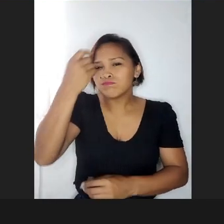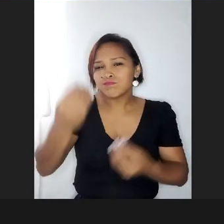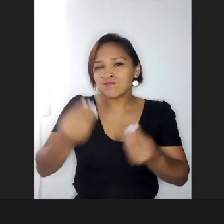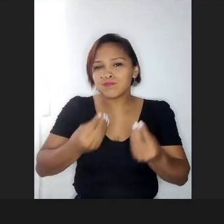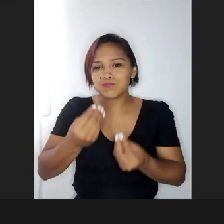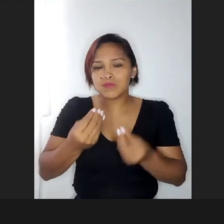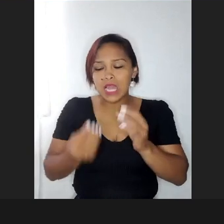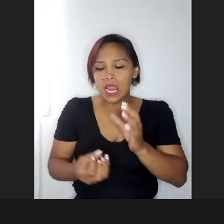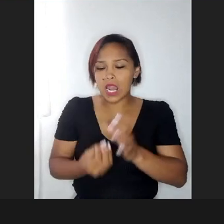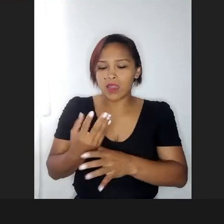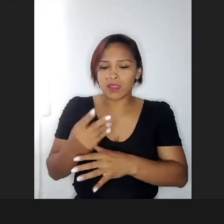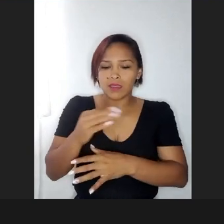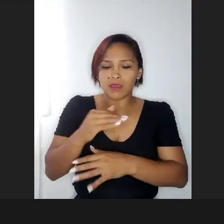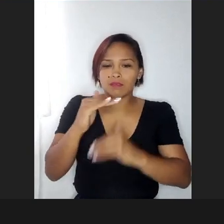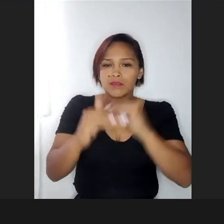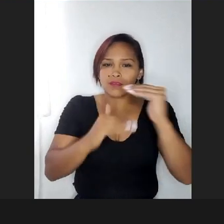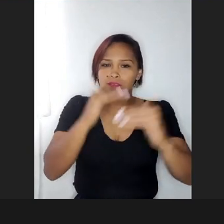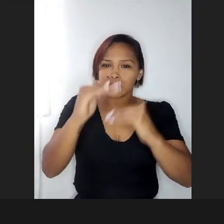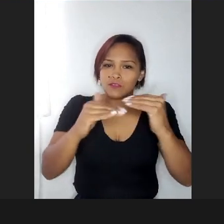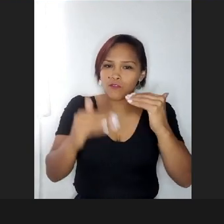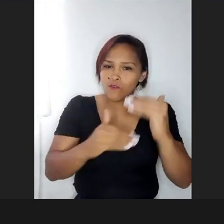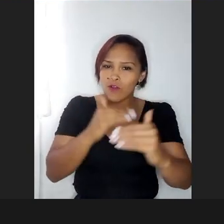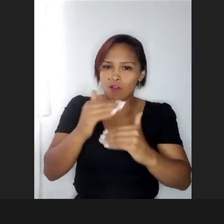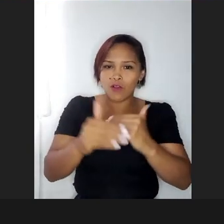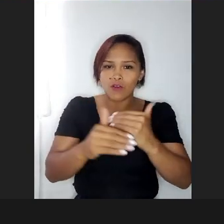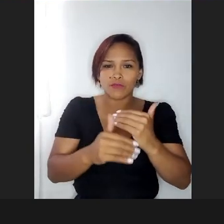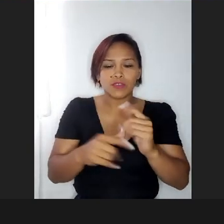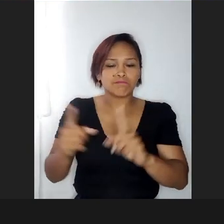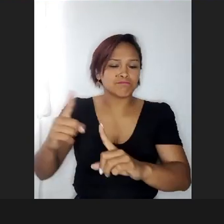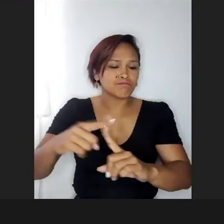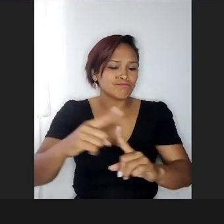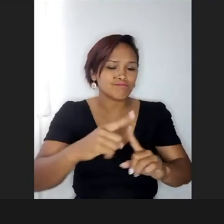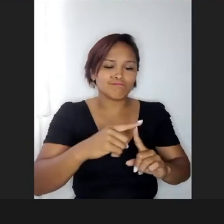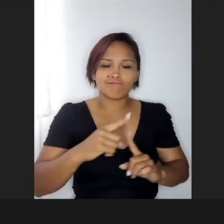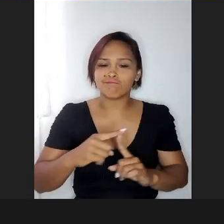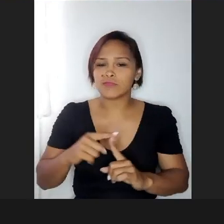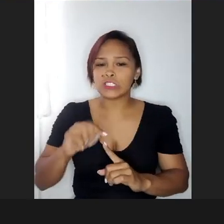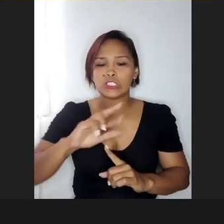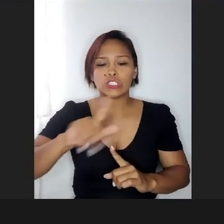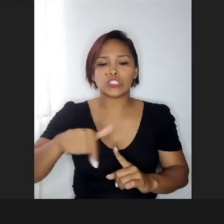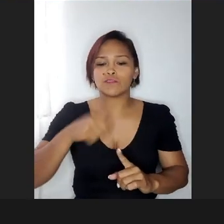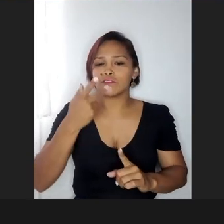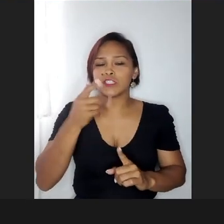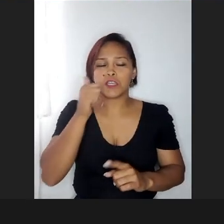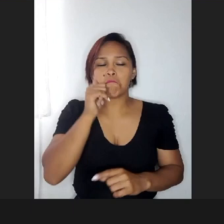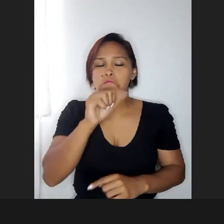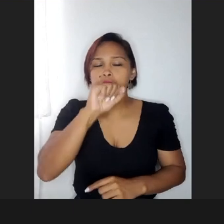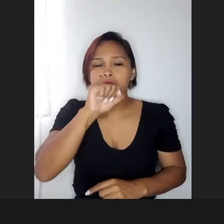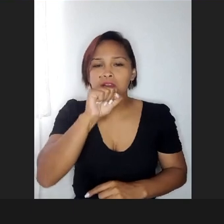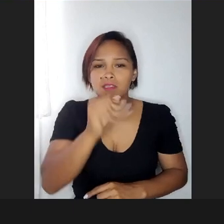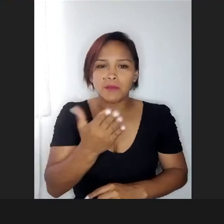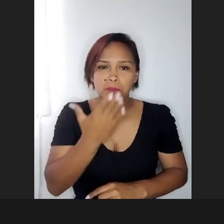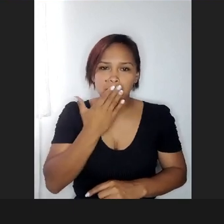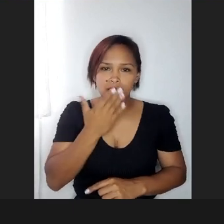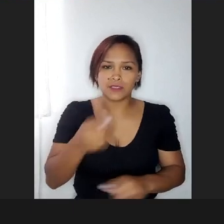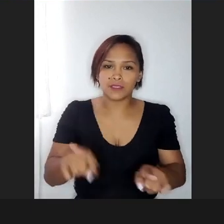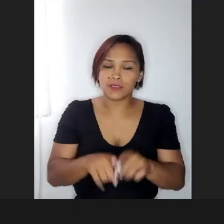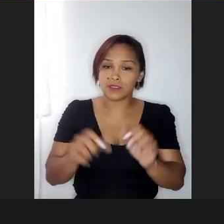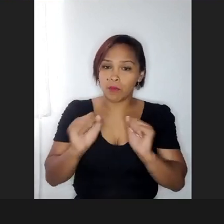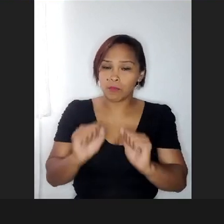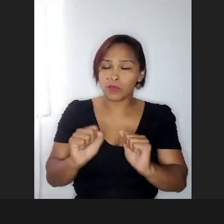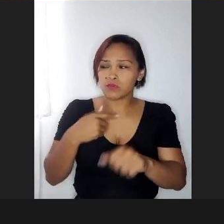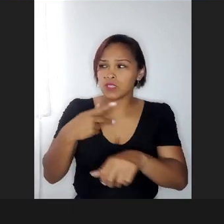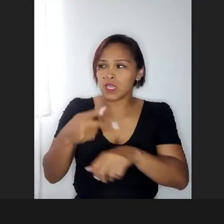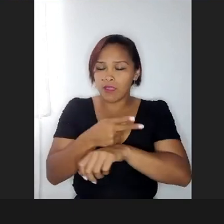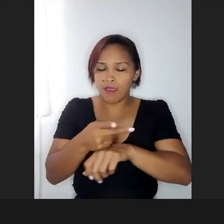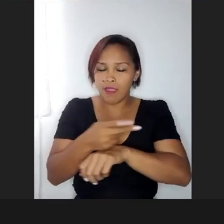nasce, e se desenvolve em qualquer tipo de, de, de, de maternidade, então, busque aprender mais